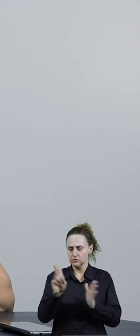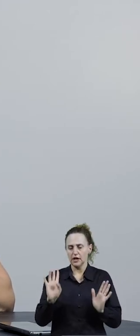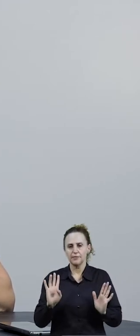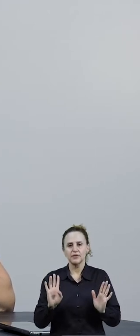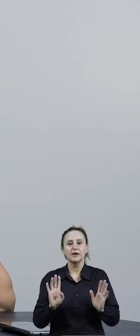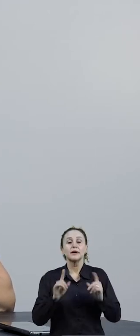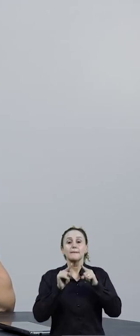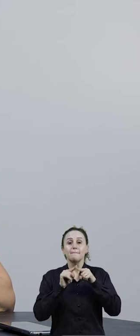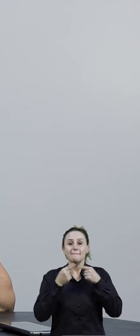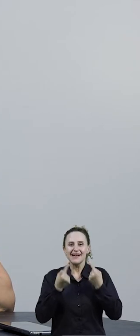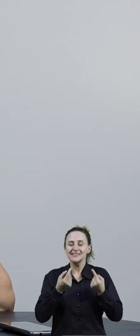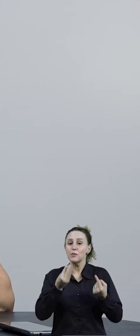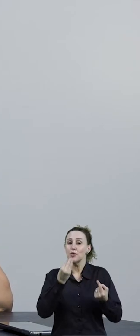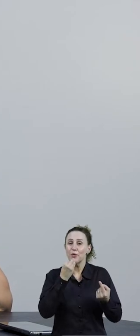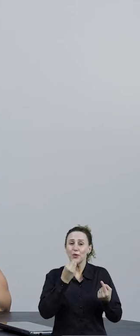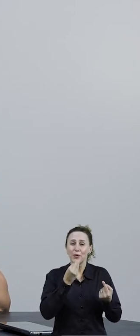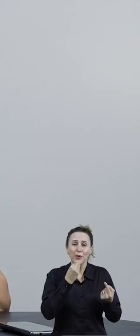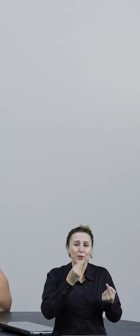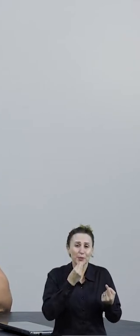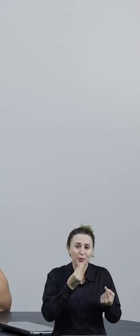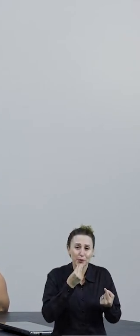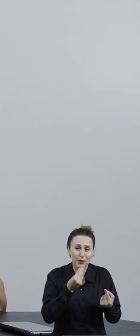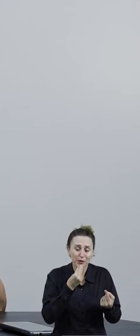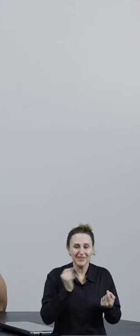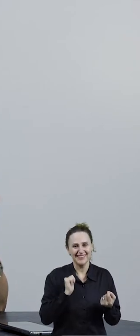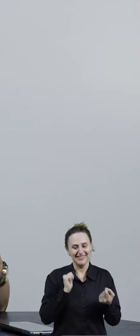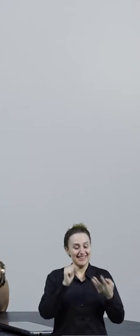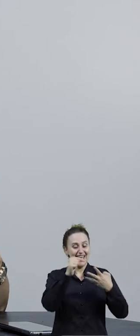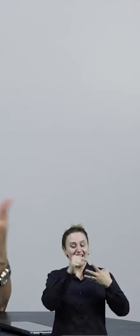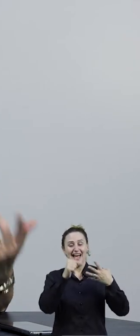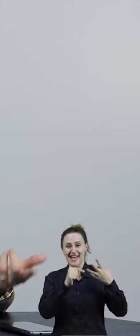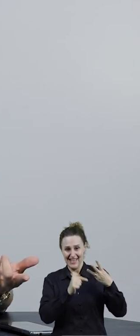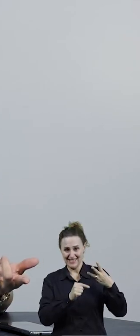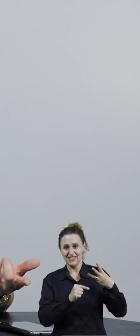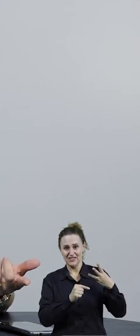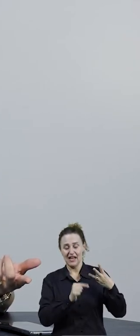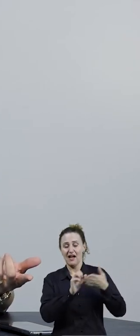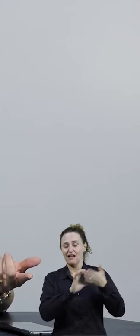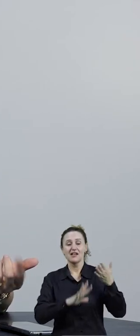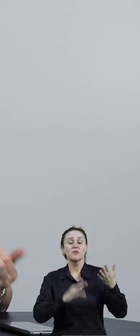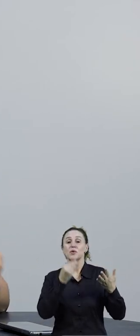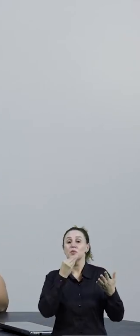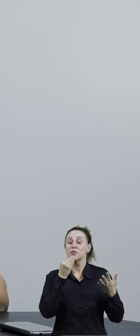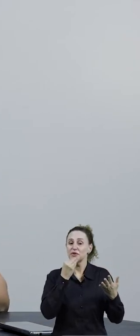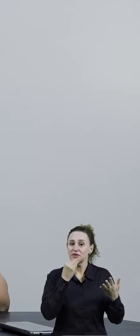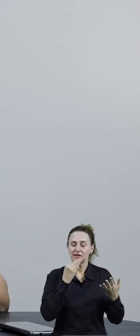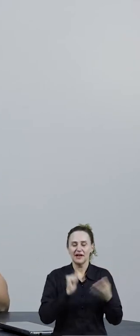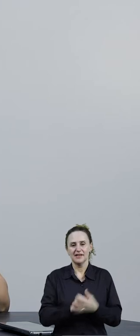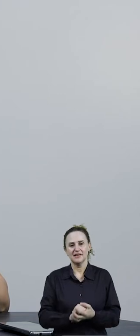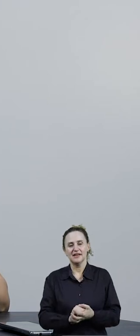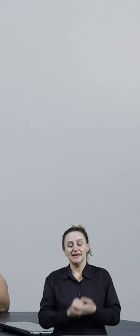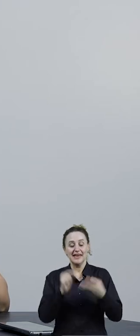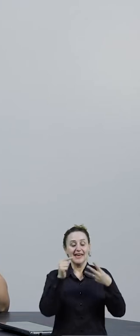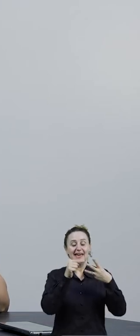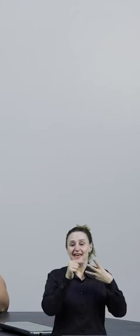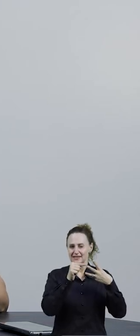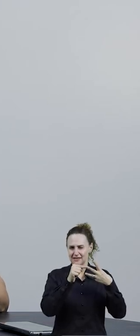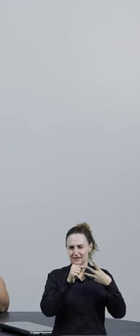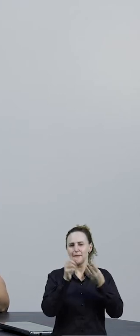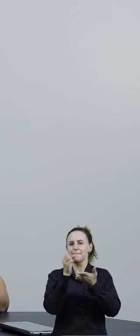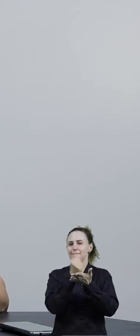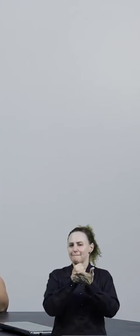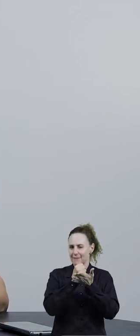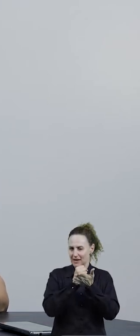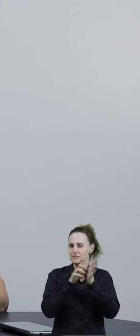basicamente é uma oportunidade, veja, todas as atividades são oportunidades de vocês aprenderem algo novo. Essa aprendizagem baseada em